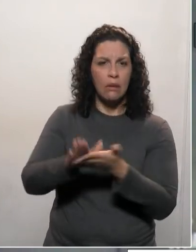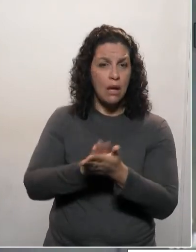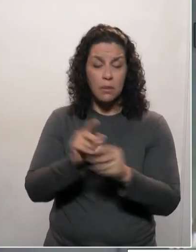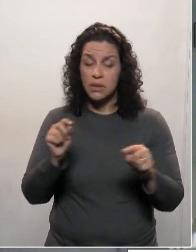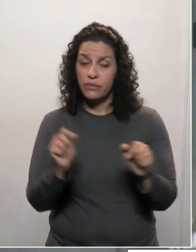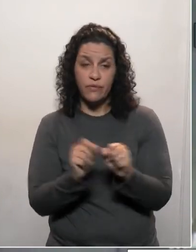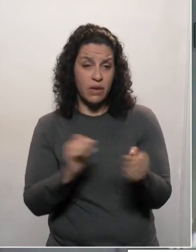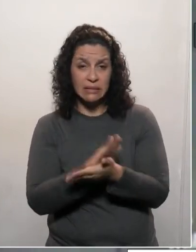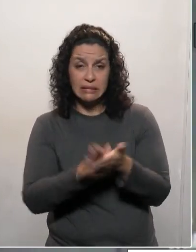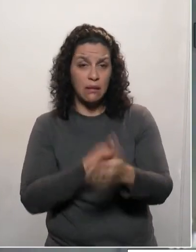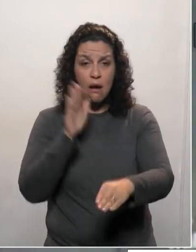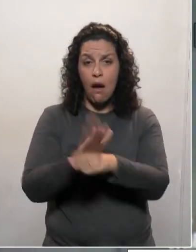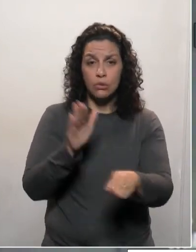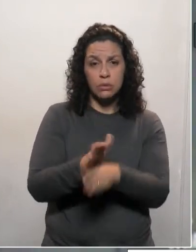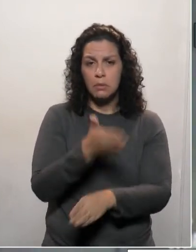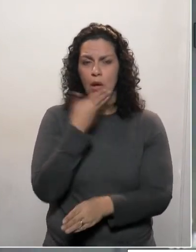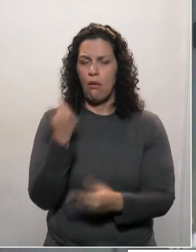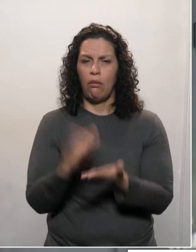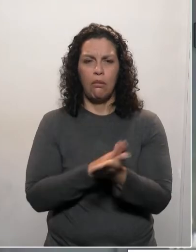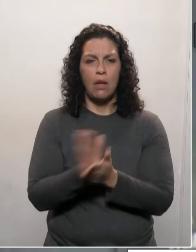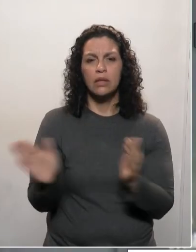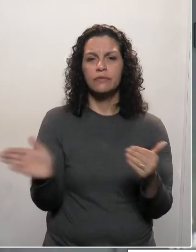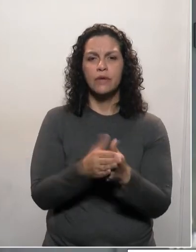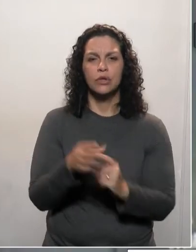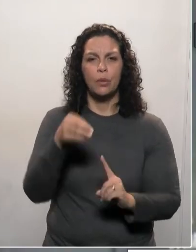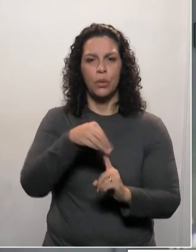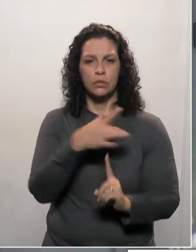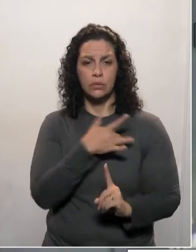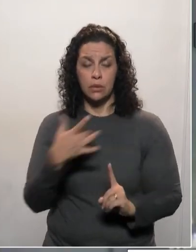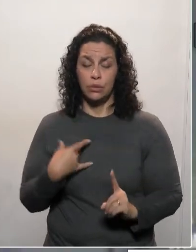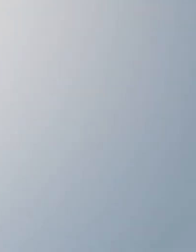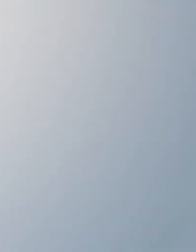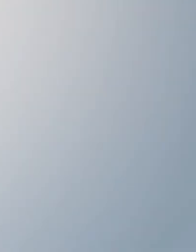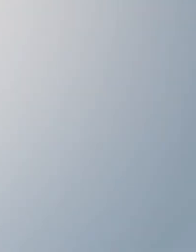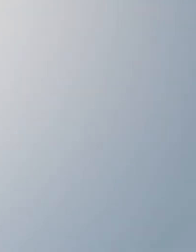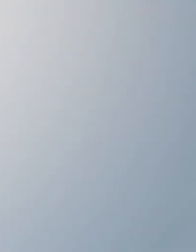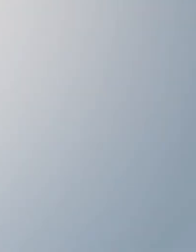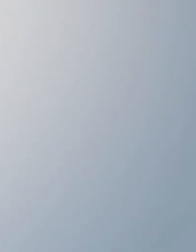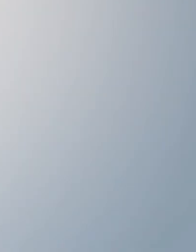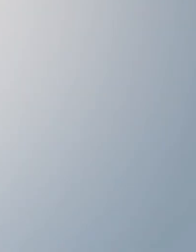absolutamente nada para melhorar e fecha as unidades de saúde. Obrigado, Sr. Presidente, Srs. Deputados.